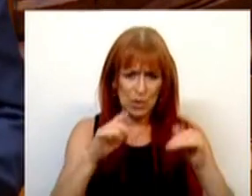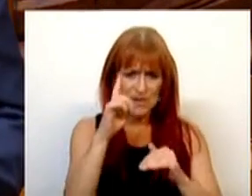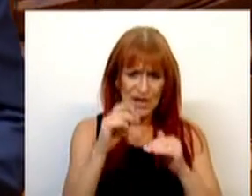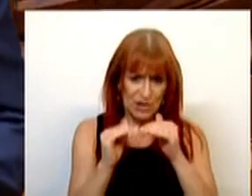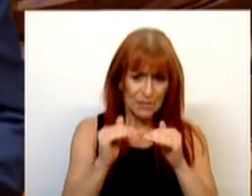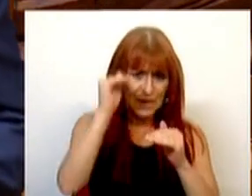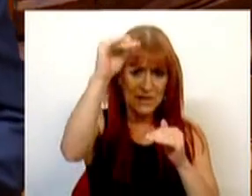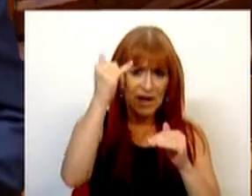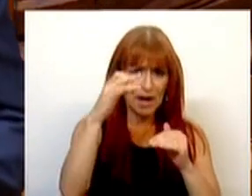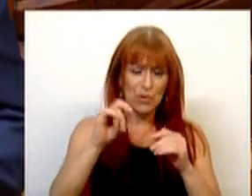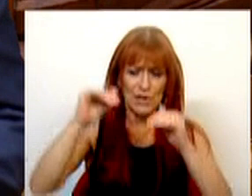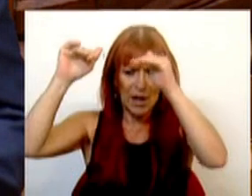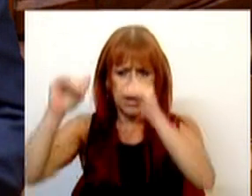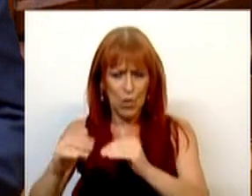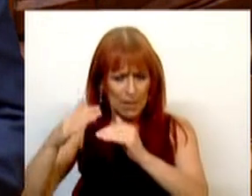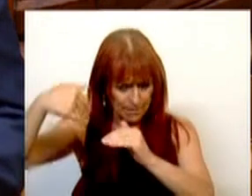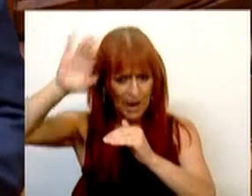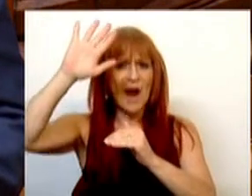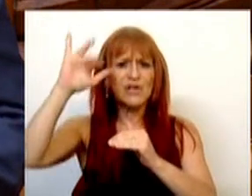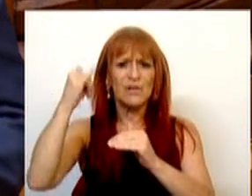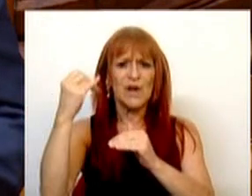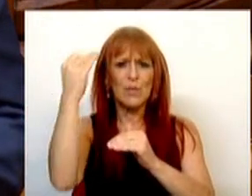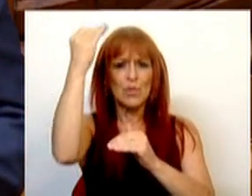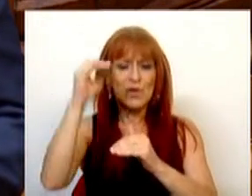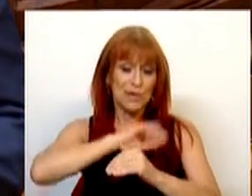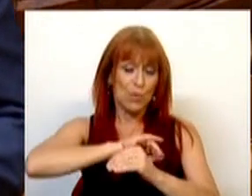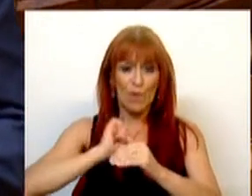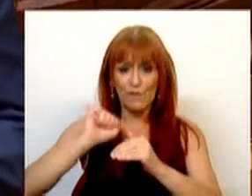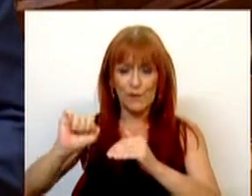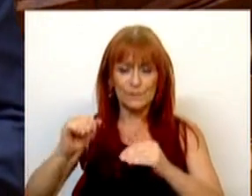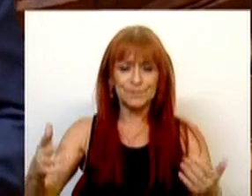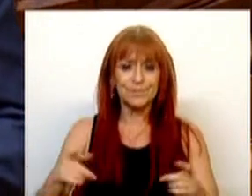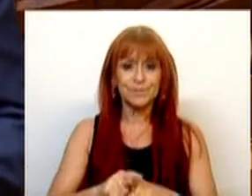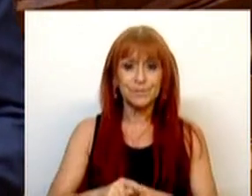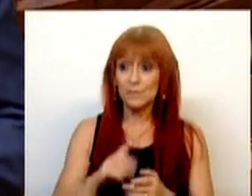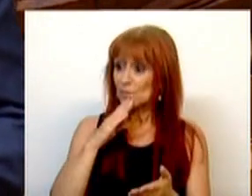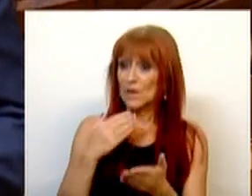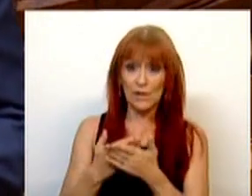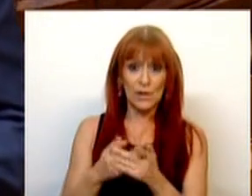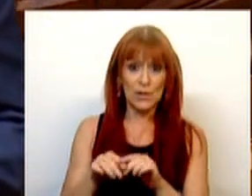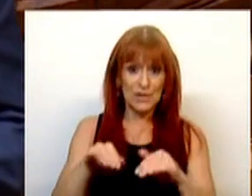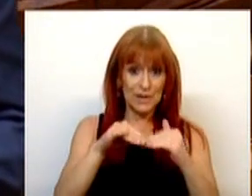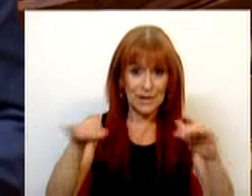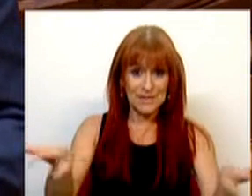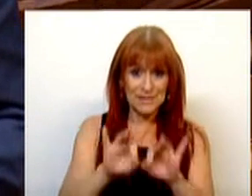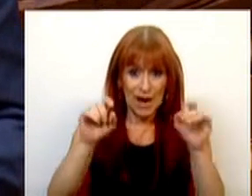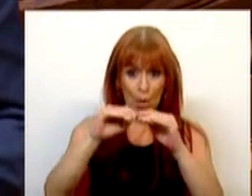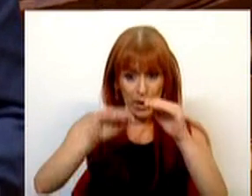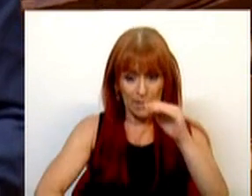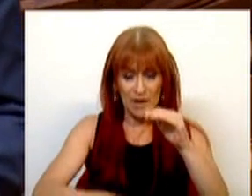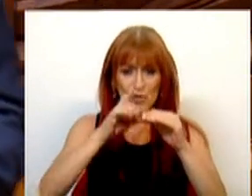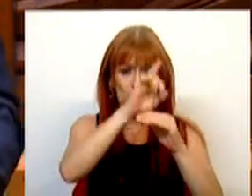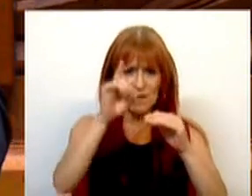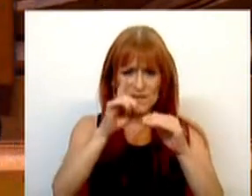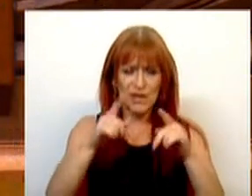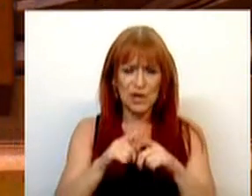de IRS, tem uma quebra superior a 20% dos seus rendimentos, que os coloque no escalão igual ou inferior ao sexto escalão,